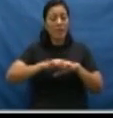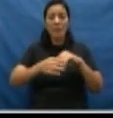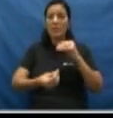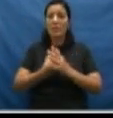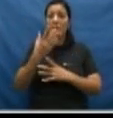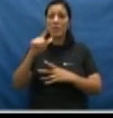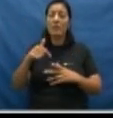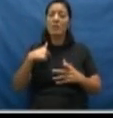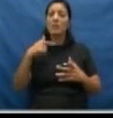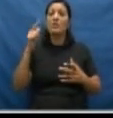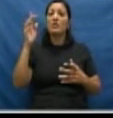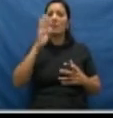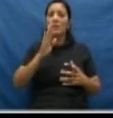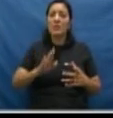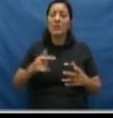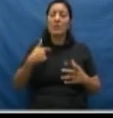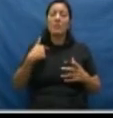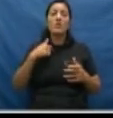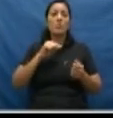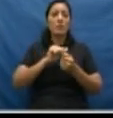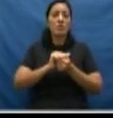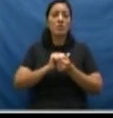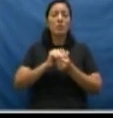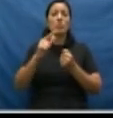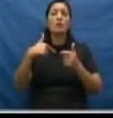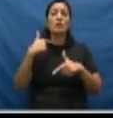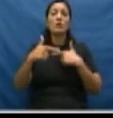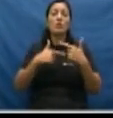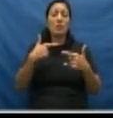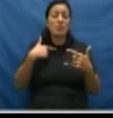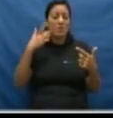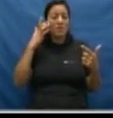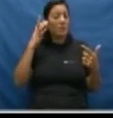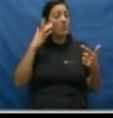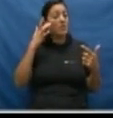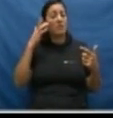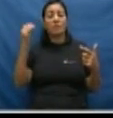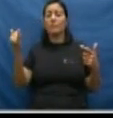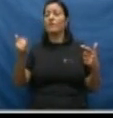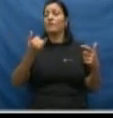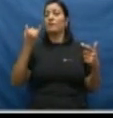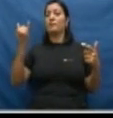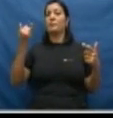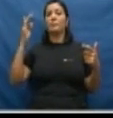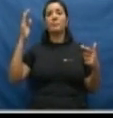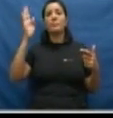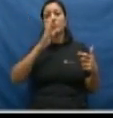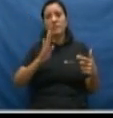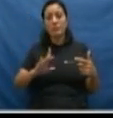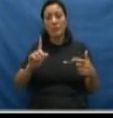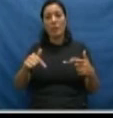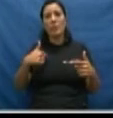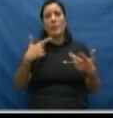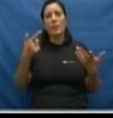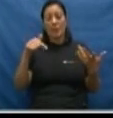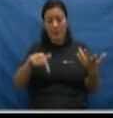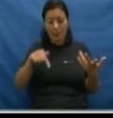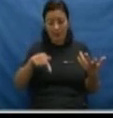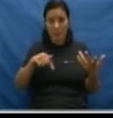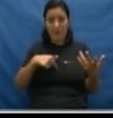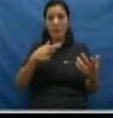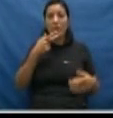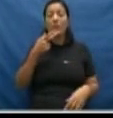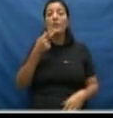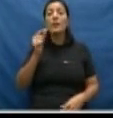que nós temos no Brasil. E eu participei de um trabalho que eu achei extremamente importante no Brasil. Aqui, vamos